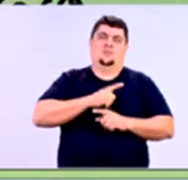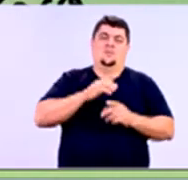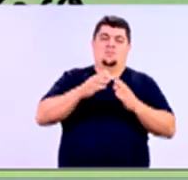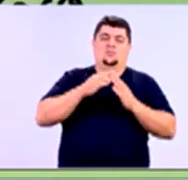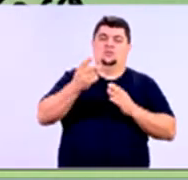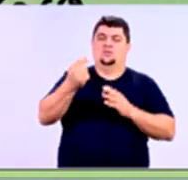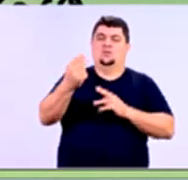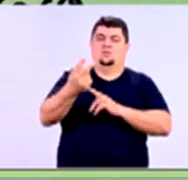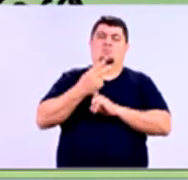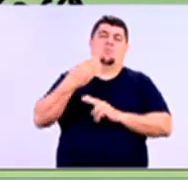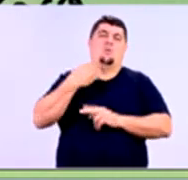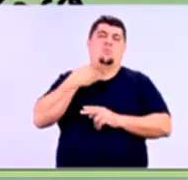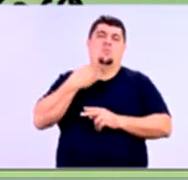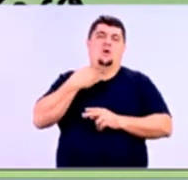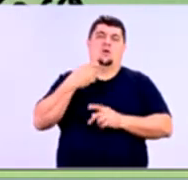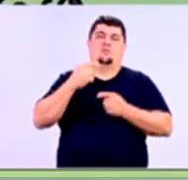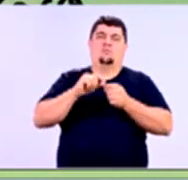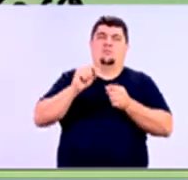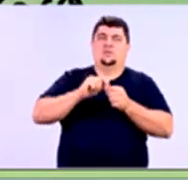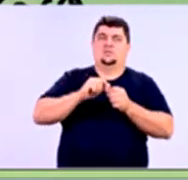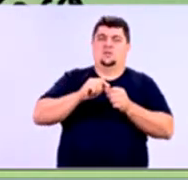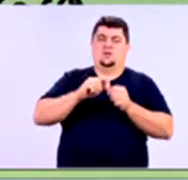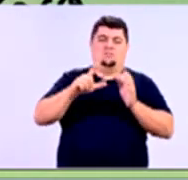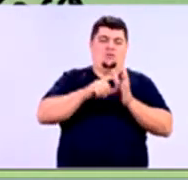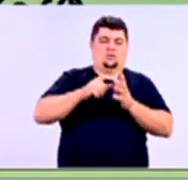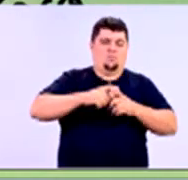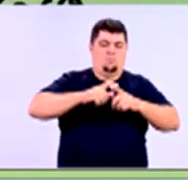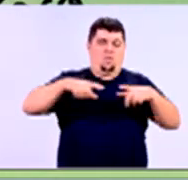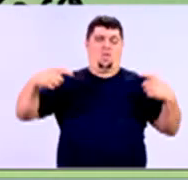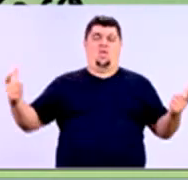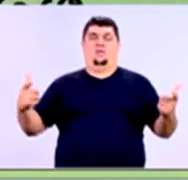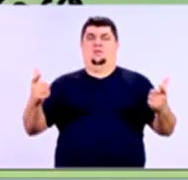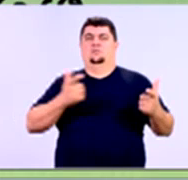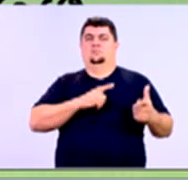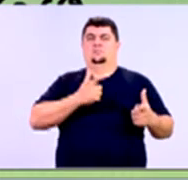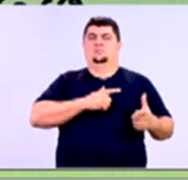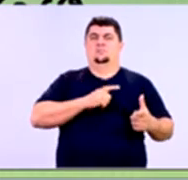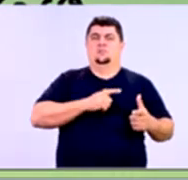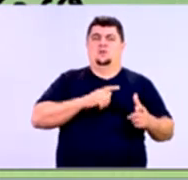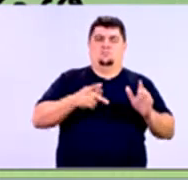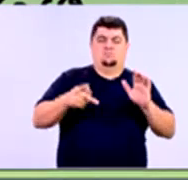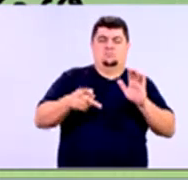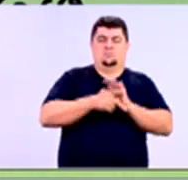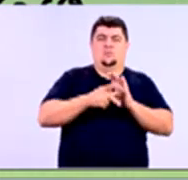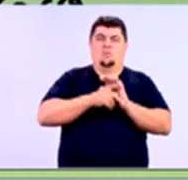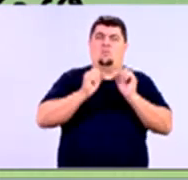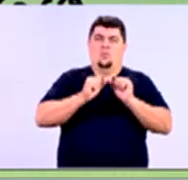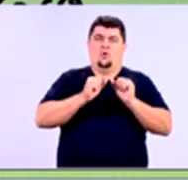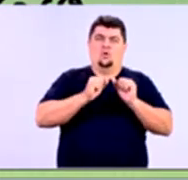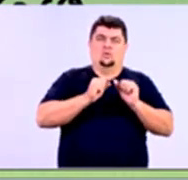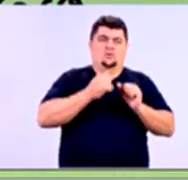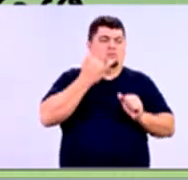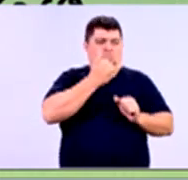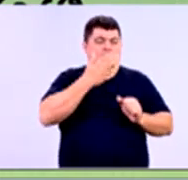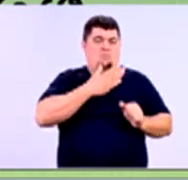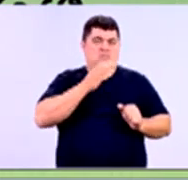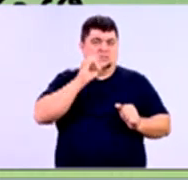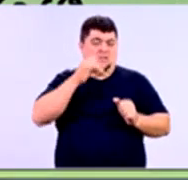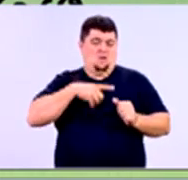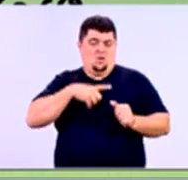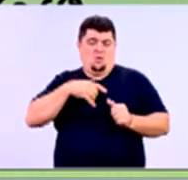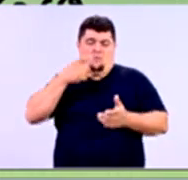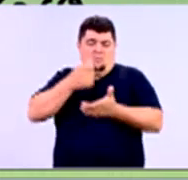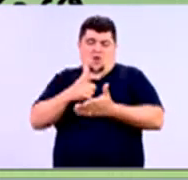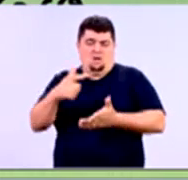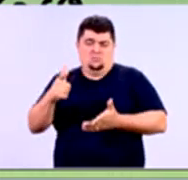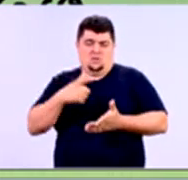empréstimo no banco para fazer uma expansão da sua loja. E ela tem um ponto próprio, ela pode deixar aquele ponto da loja como capital